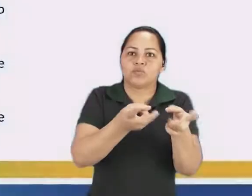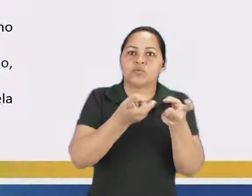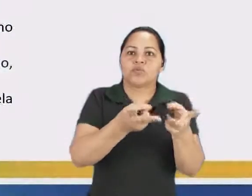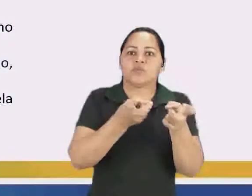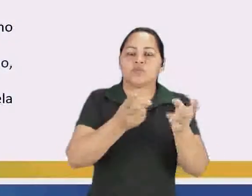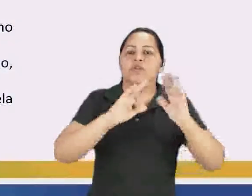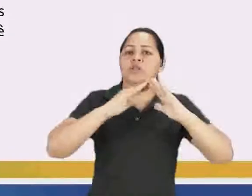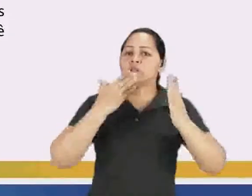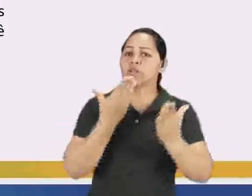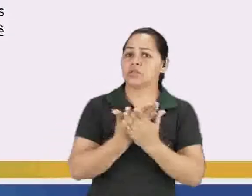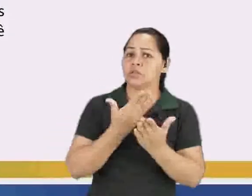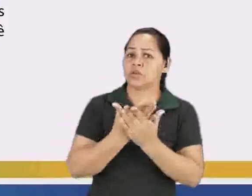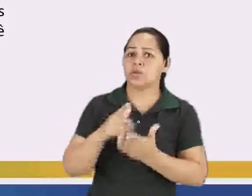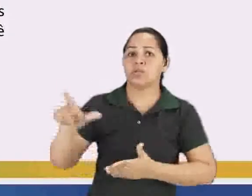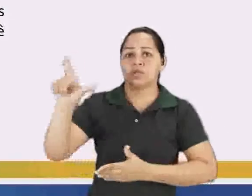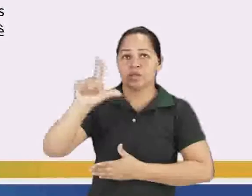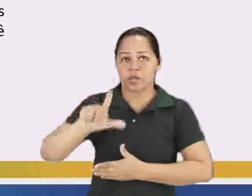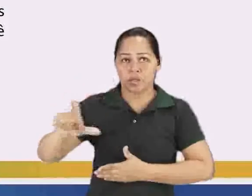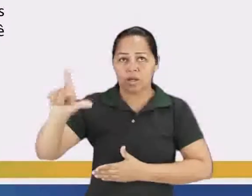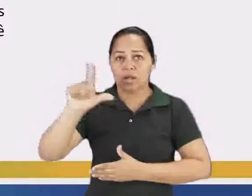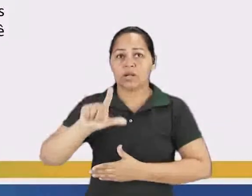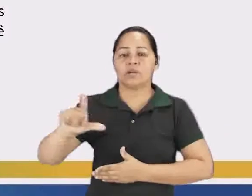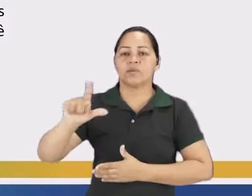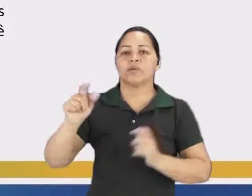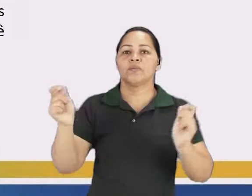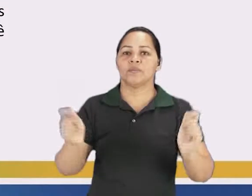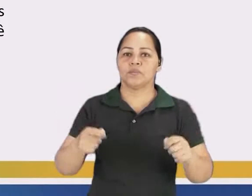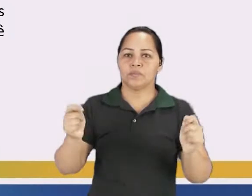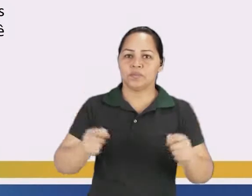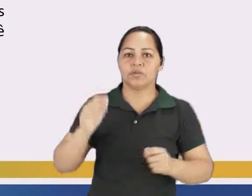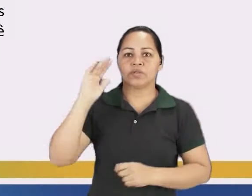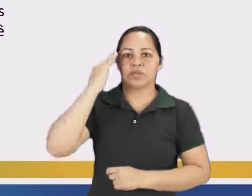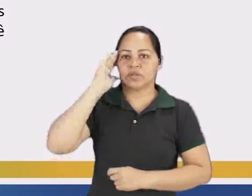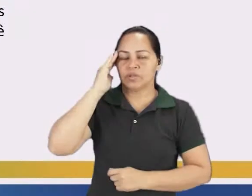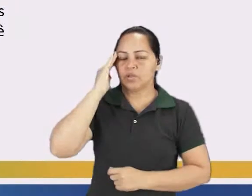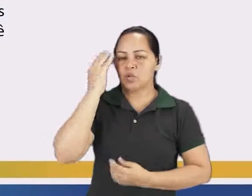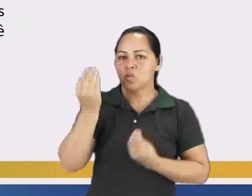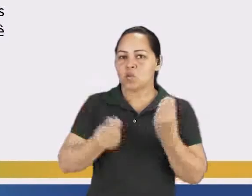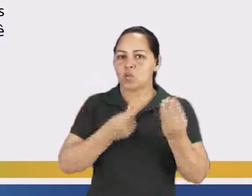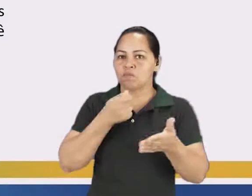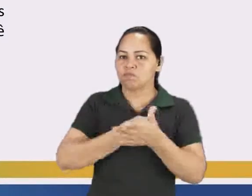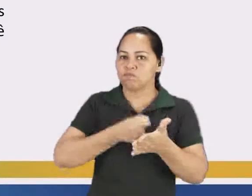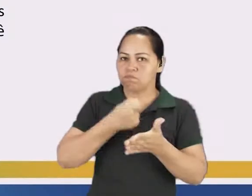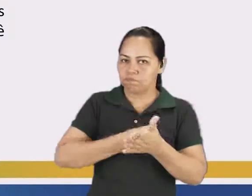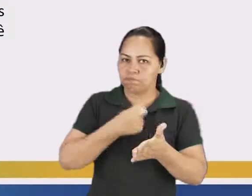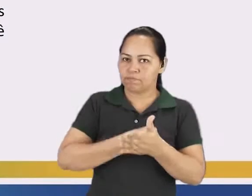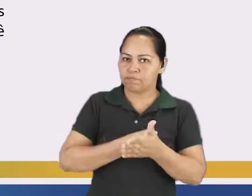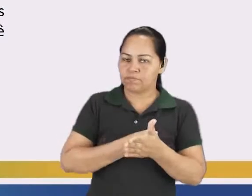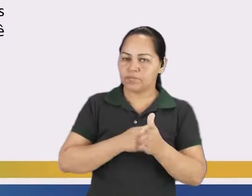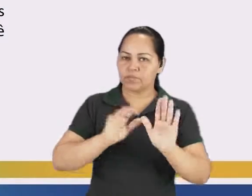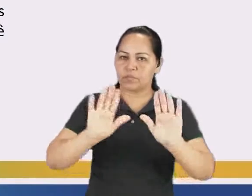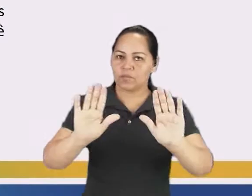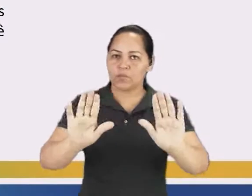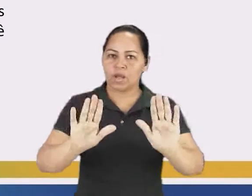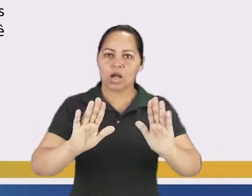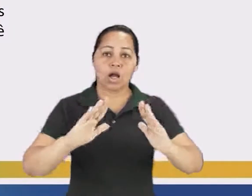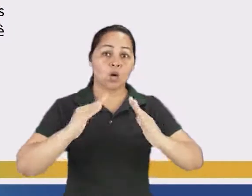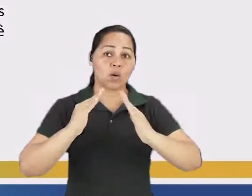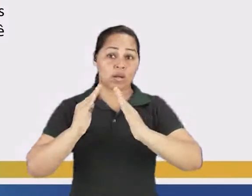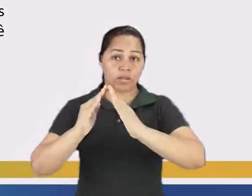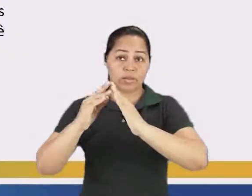as escolas literárias para que a gente possa entender como são cobradas. O que eu trago para vocês como atividade